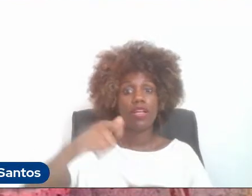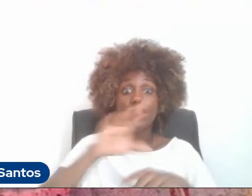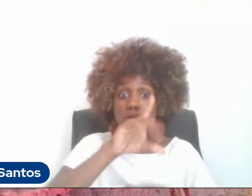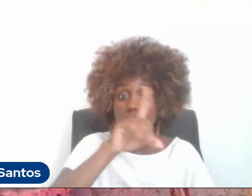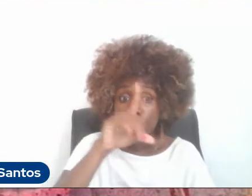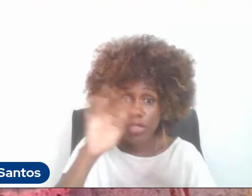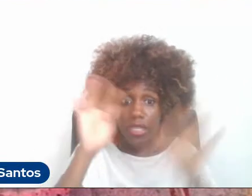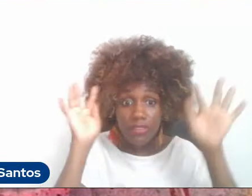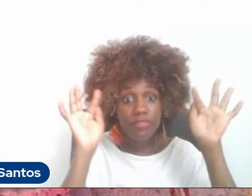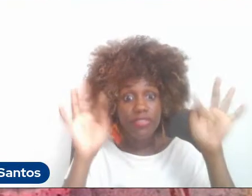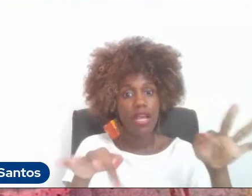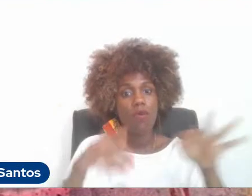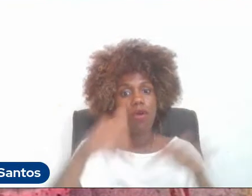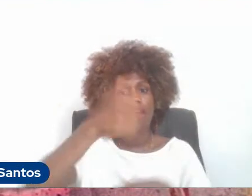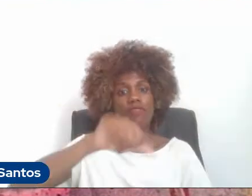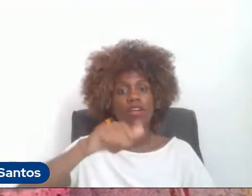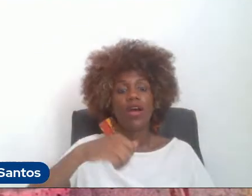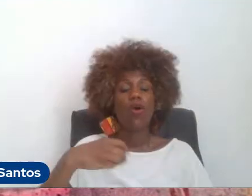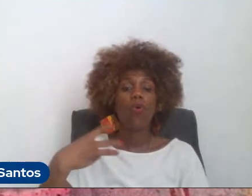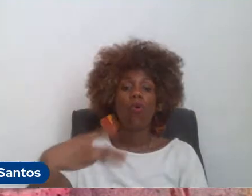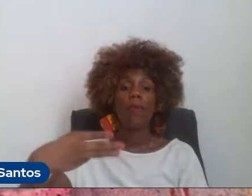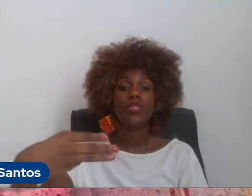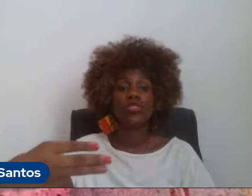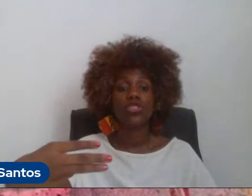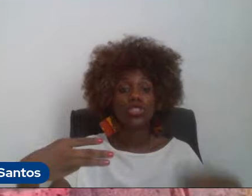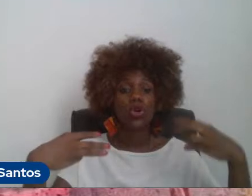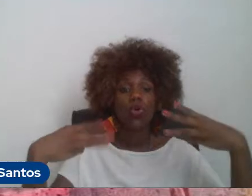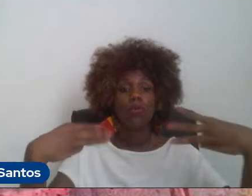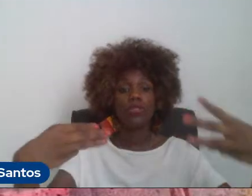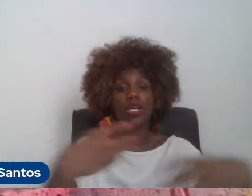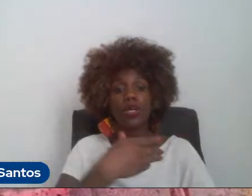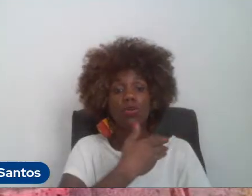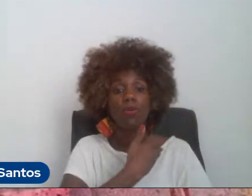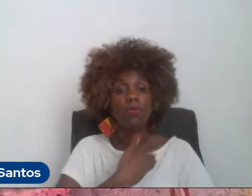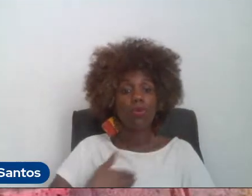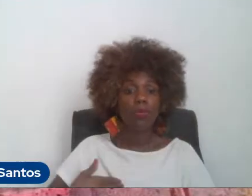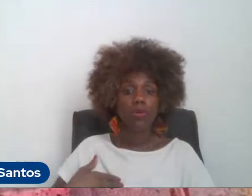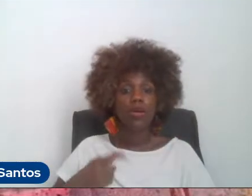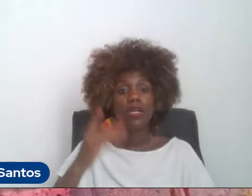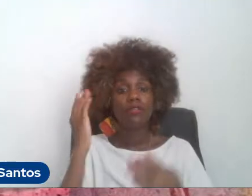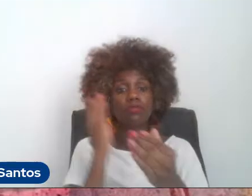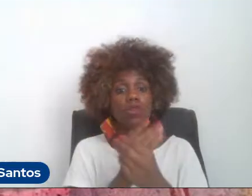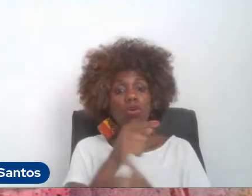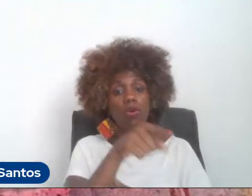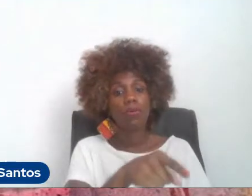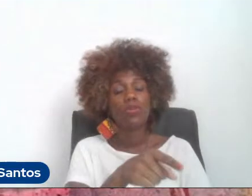avaliação, o Ministério Público do Rio de Janeiro entrou com uma ação, um eliminar,